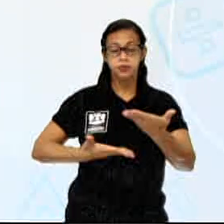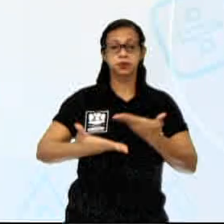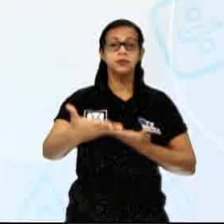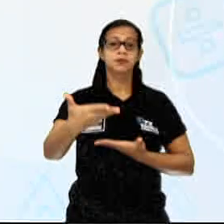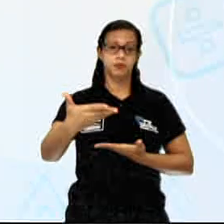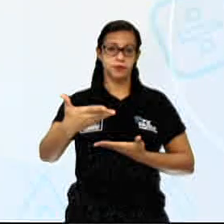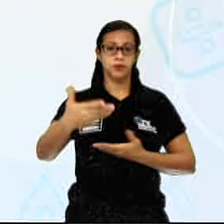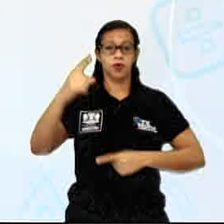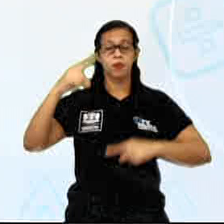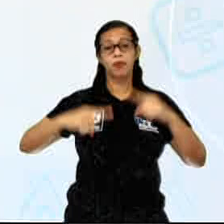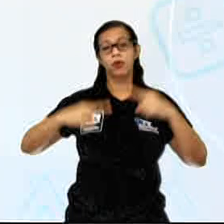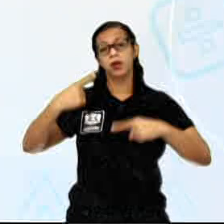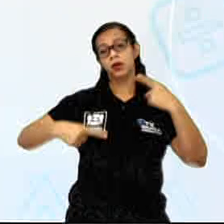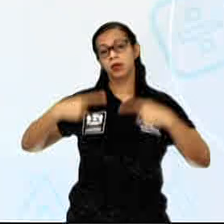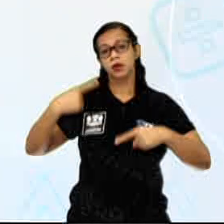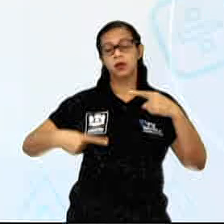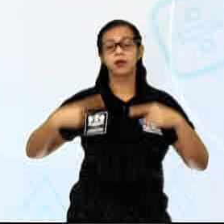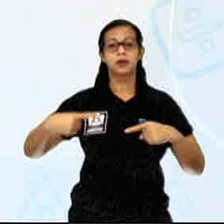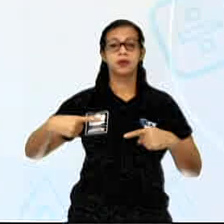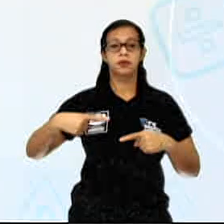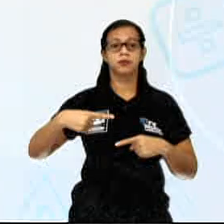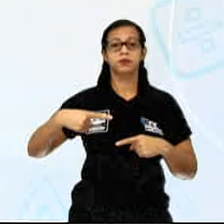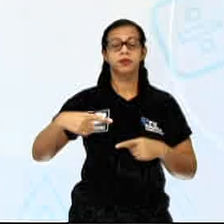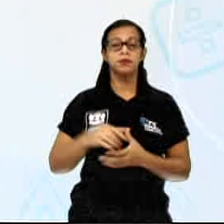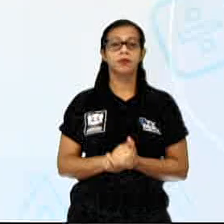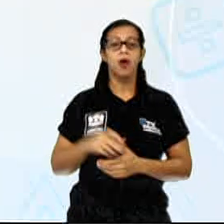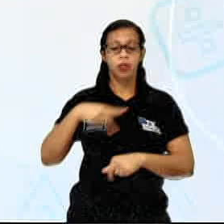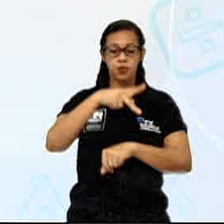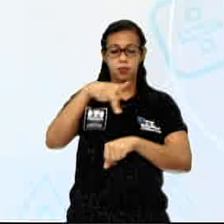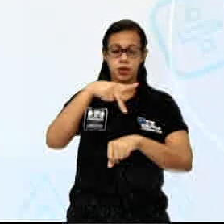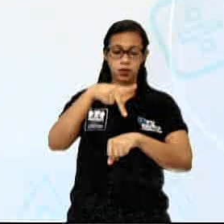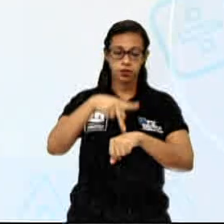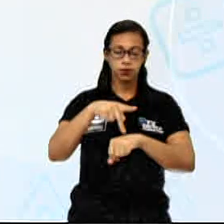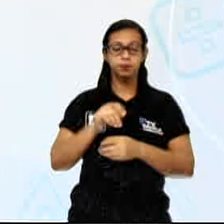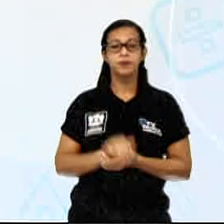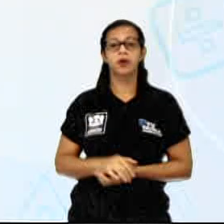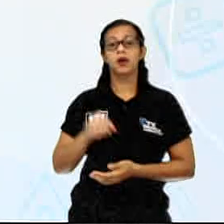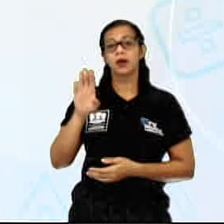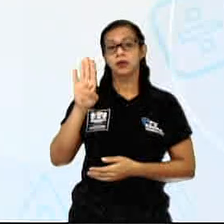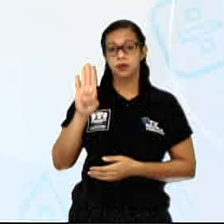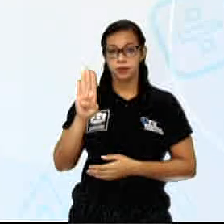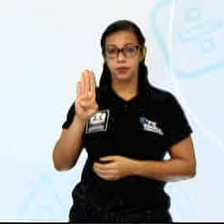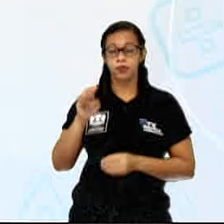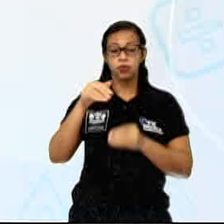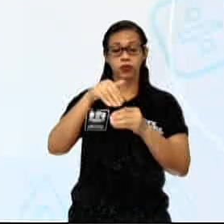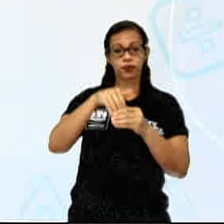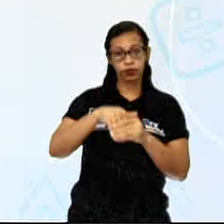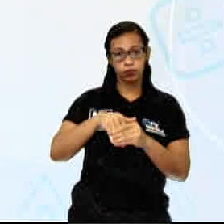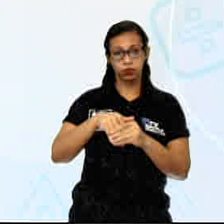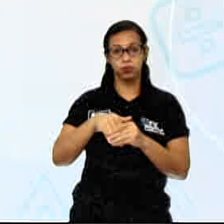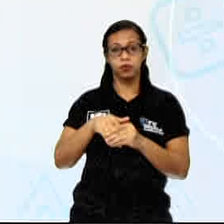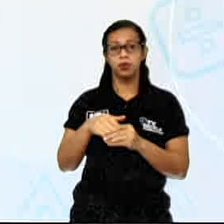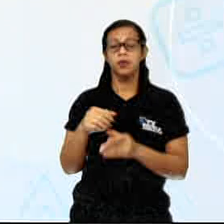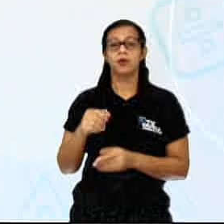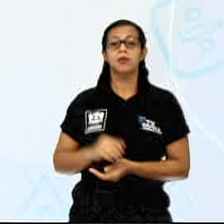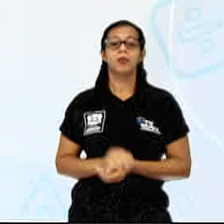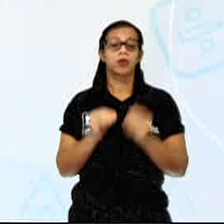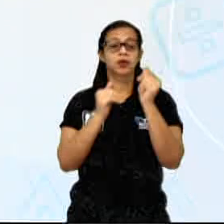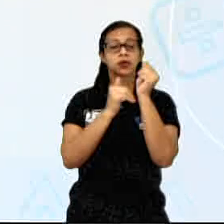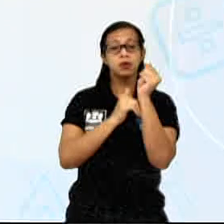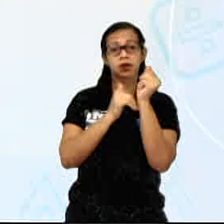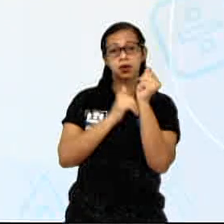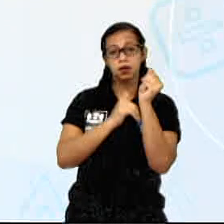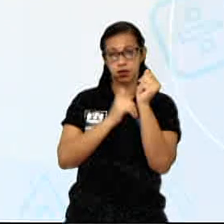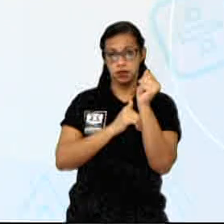política do país. Letra B. O voto, por ser secreto, não sofria nenhum tipo de pressão por